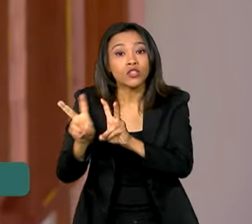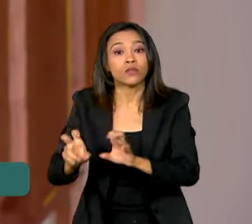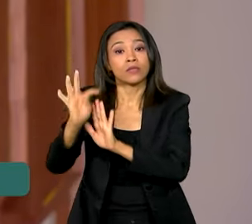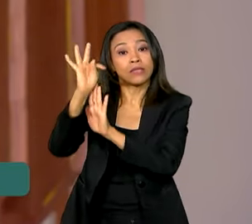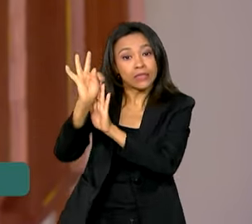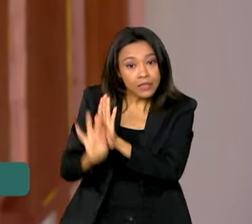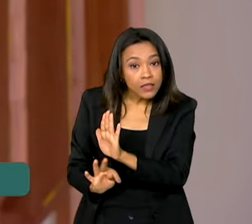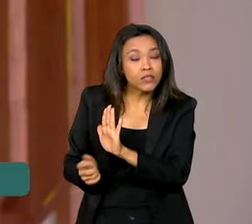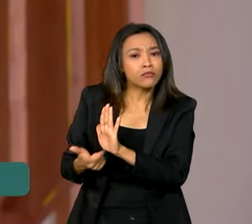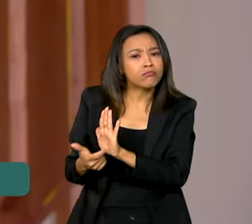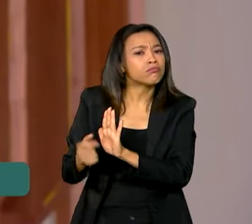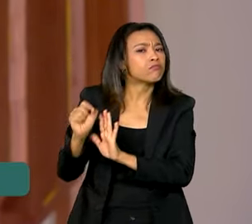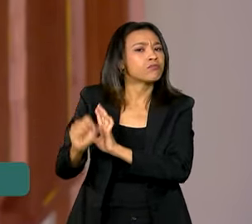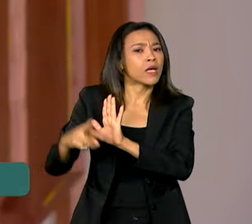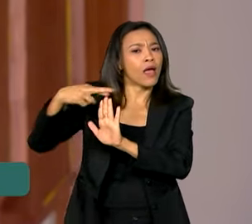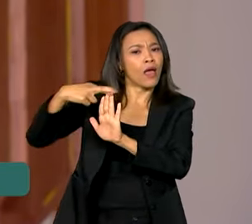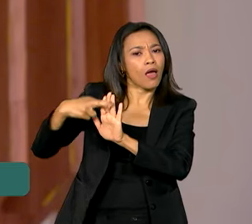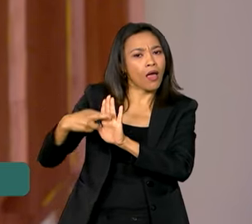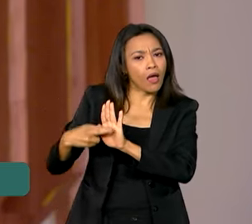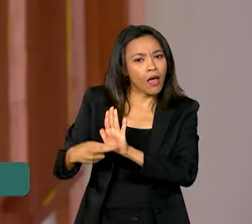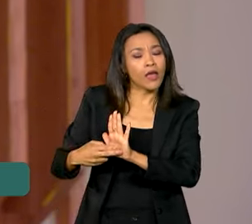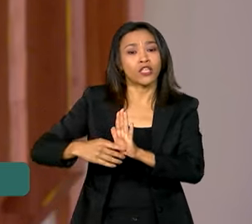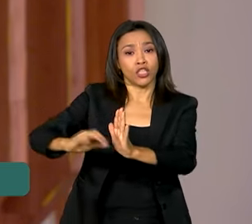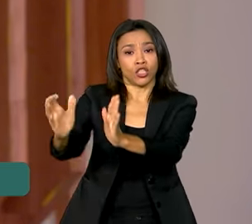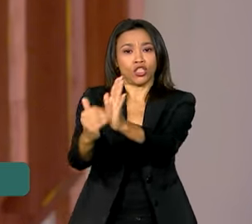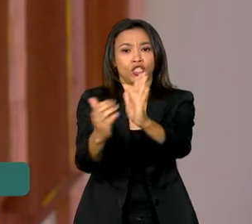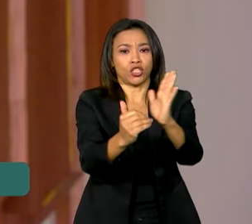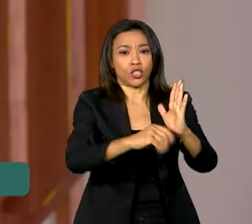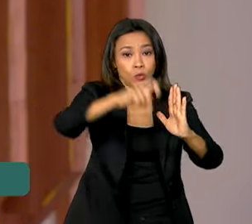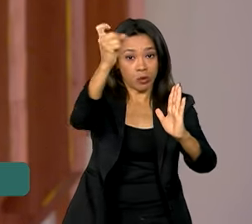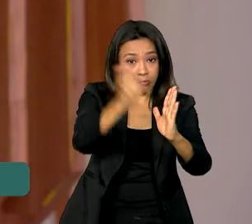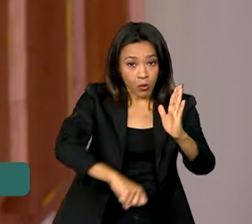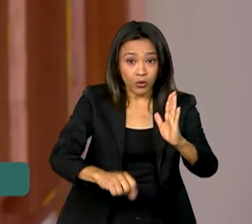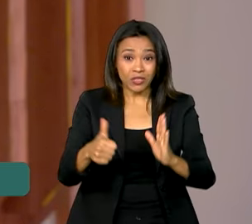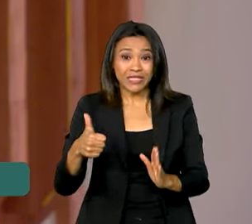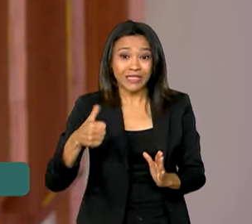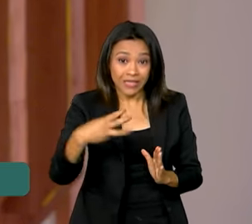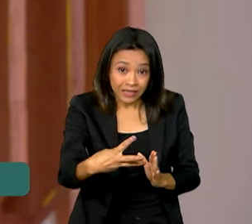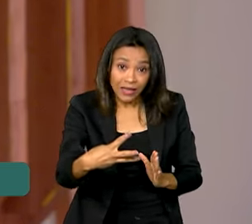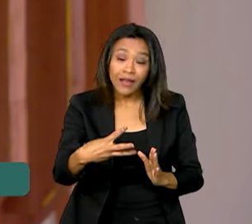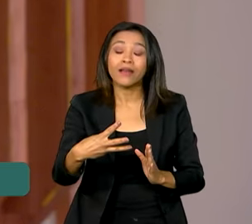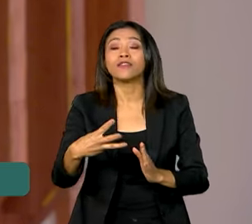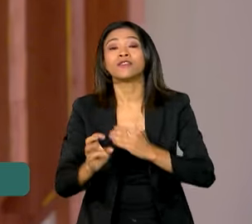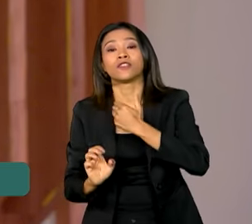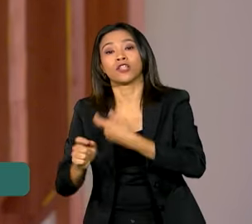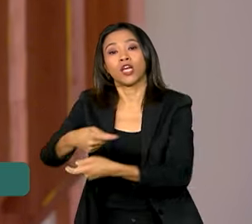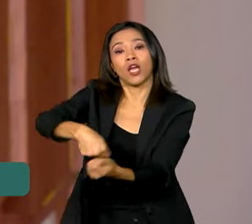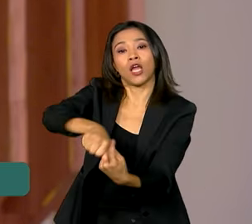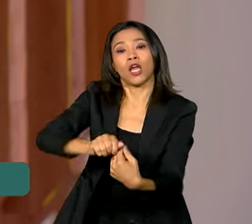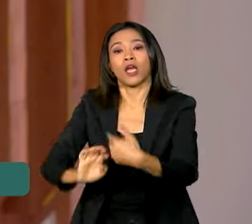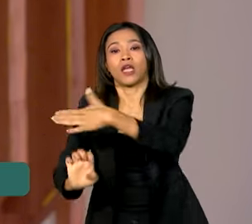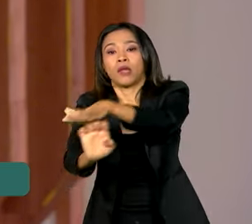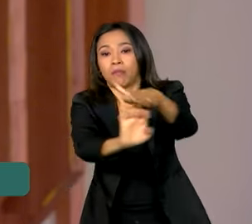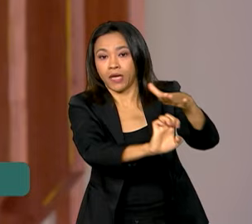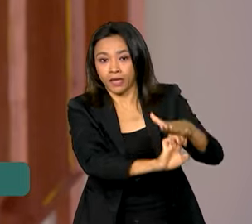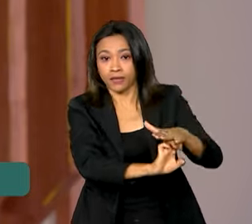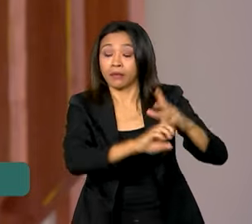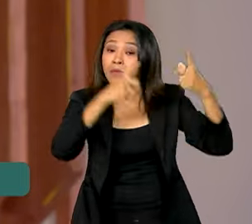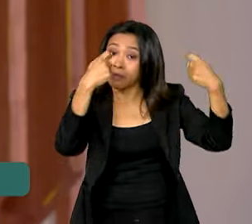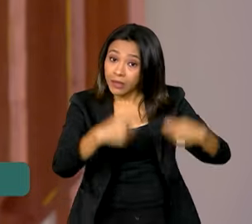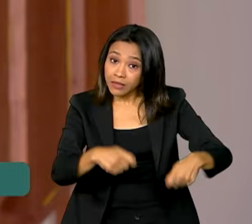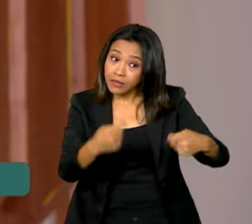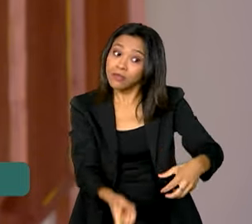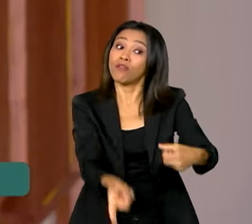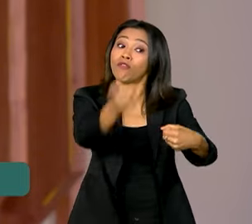regulamenta a desoneração da folha de pagamento de 17 setores da economia. Para o ministro, é preciso voltar a